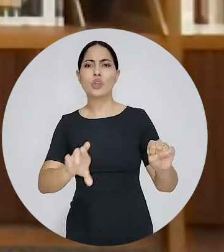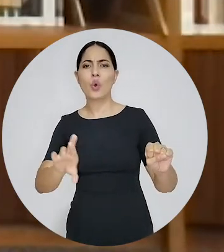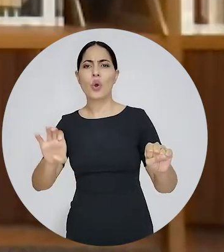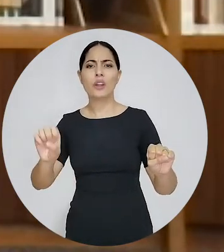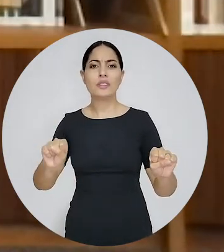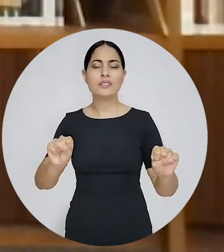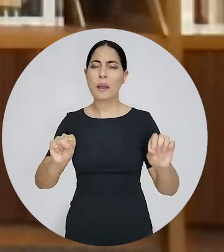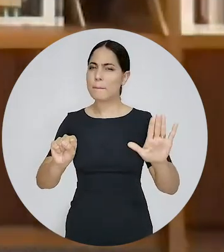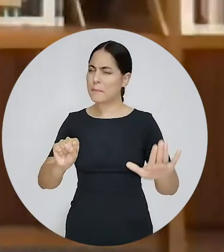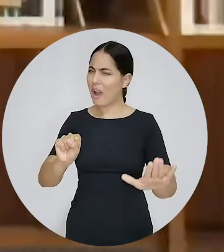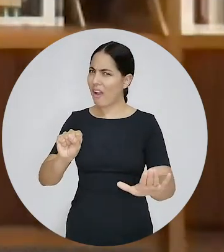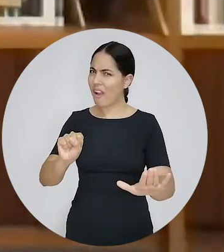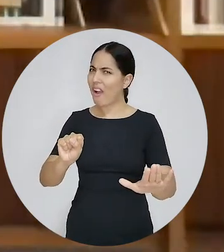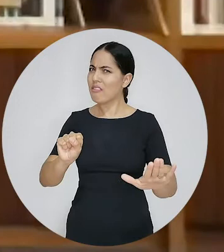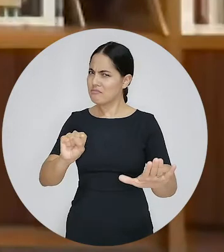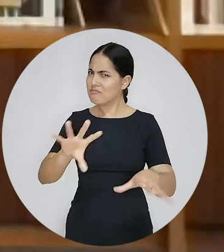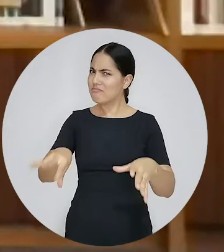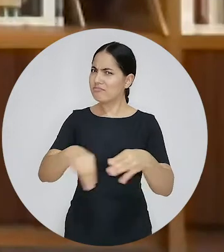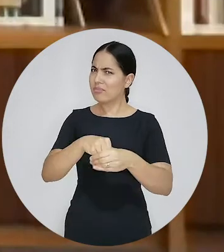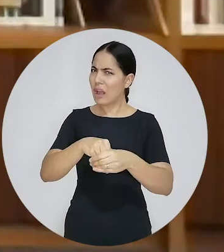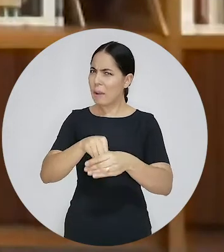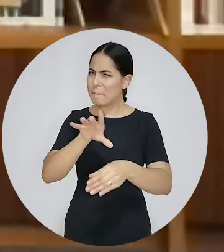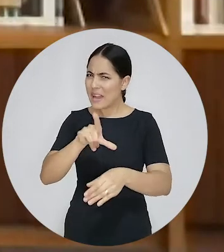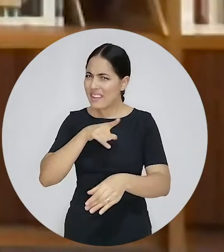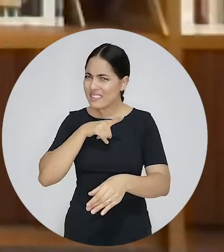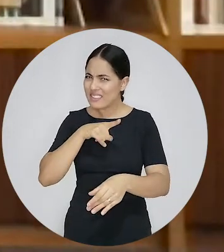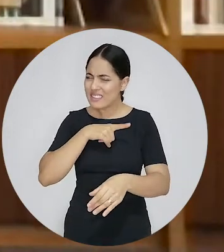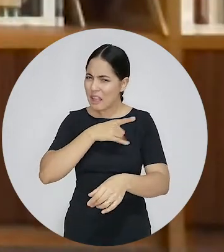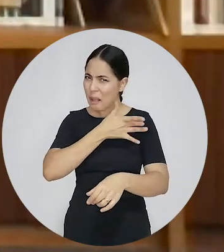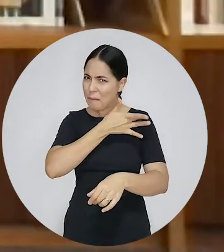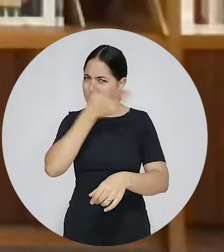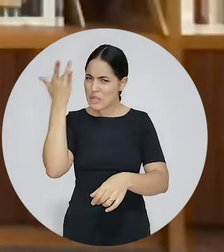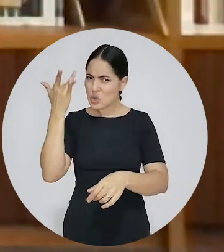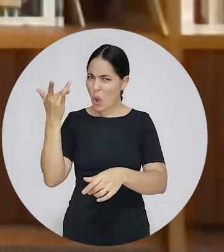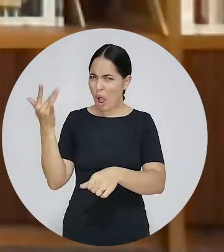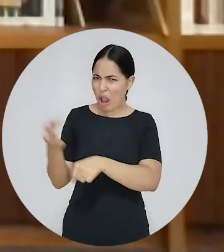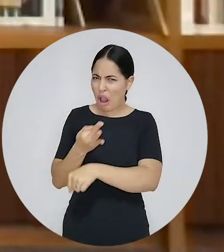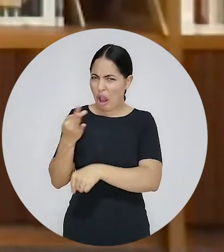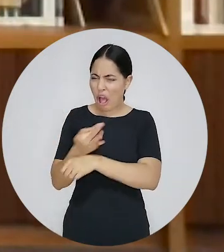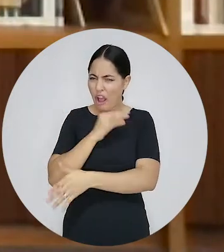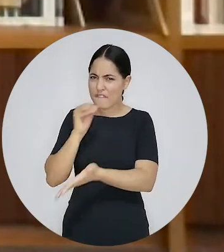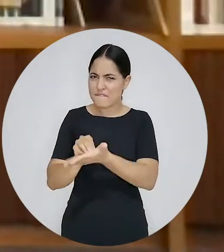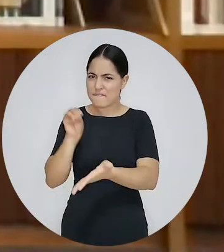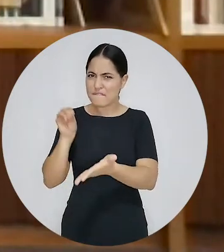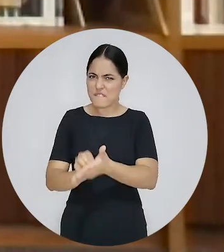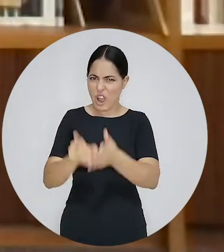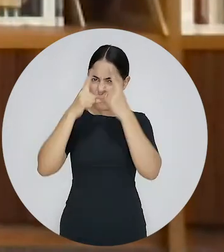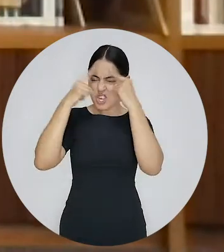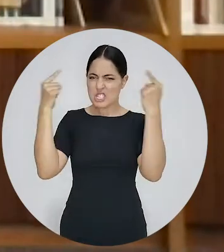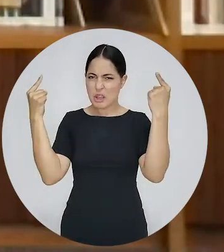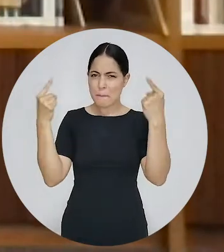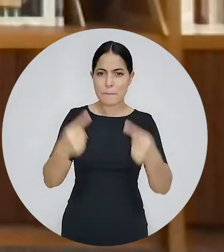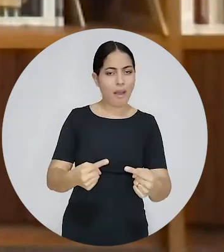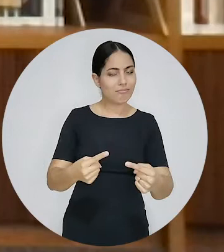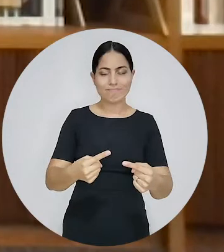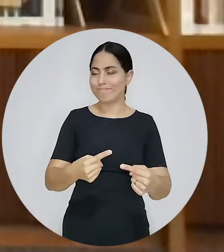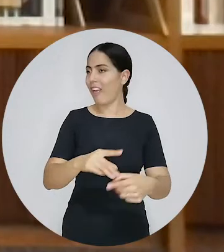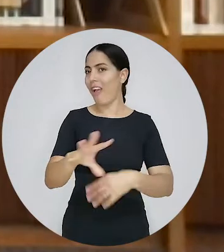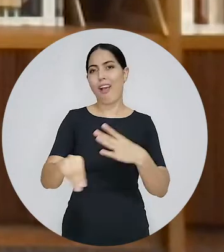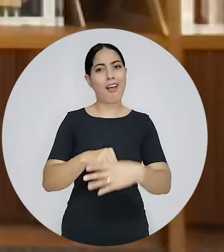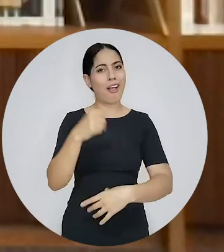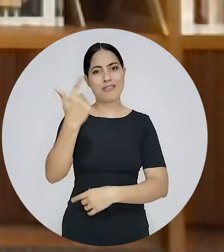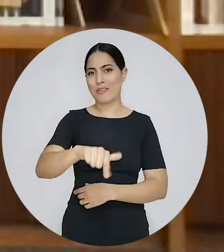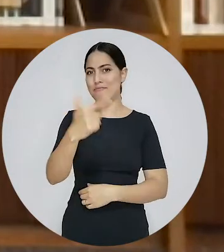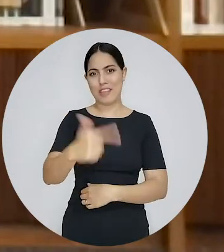só não tem lugar para a intolerância, para a violência, para a agressividade, para a inaceitação